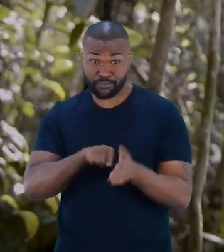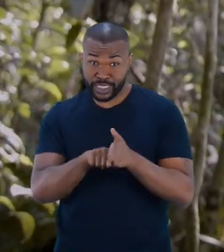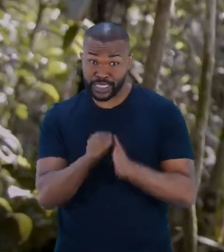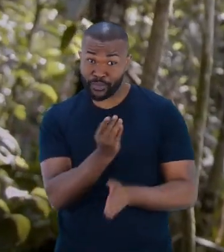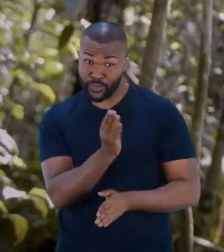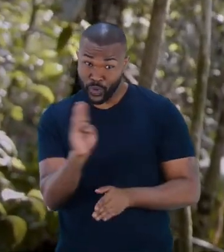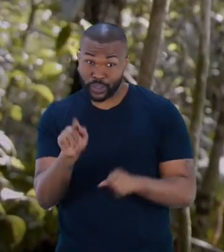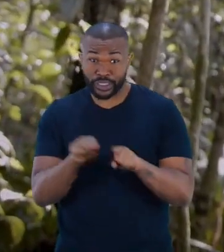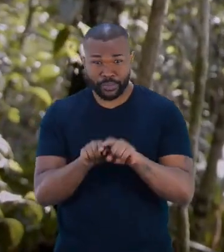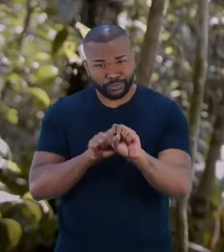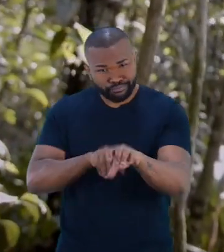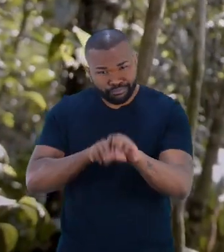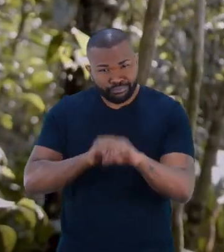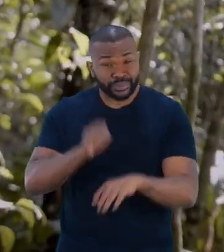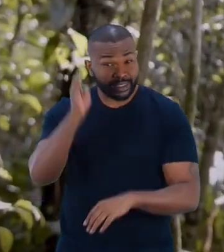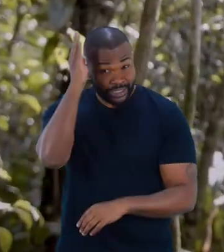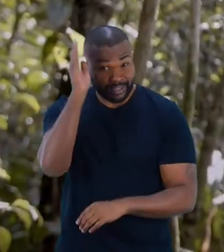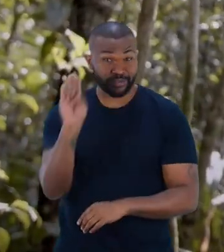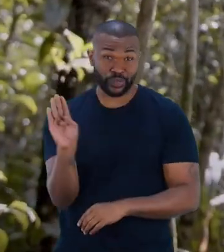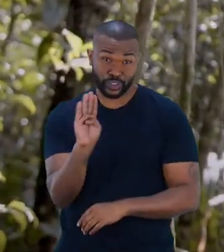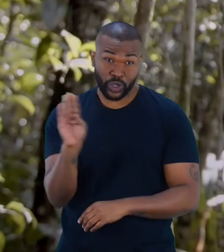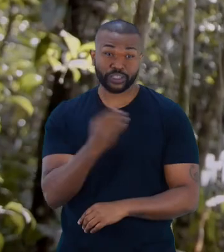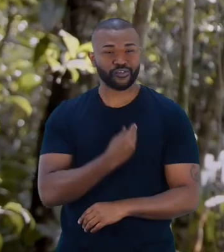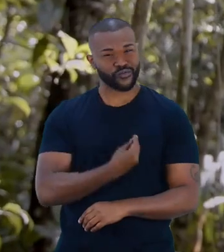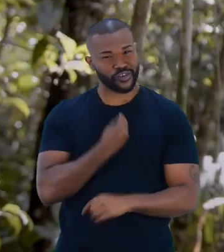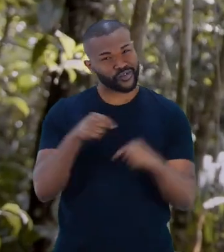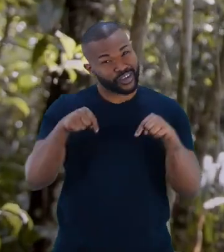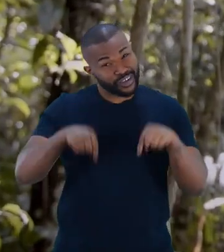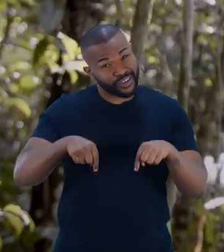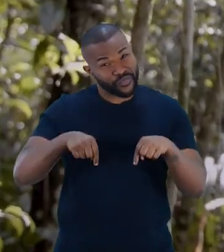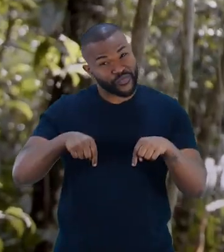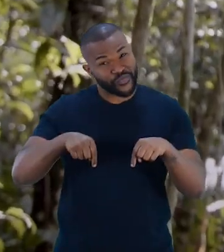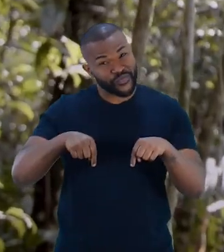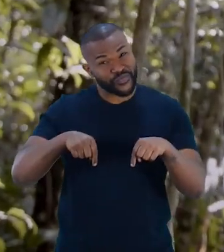Camila, bióloga, agente de educação ambiental do Sesc Bertioga, e eu vivo aqui.